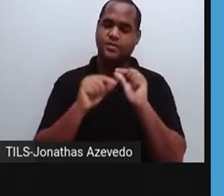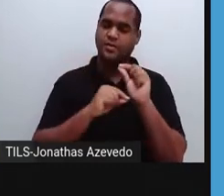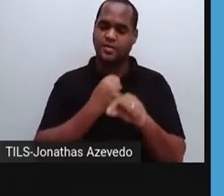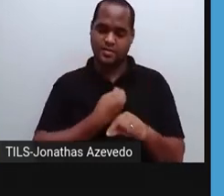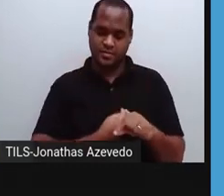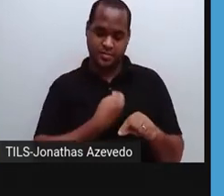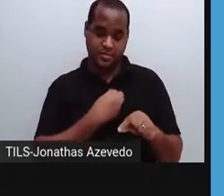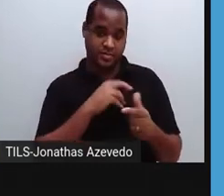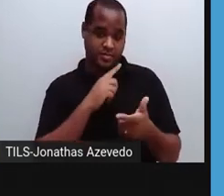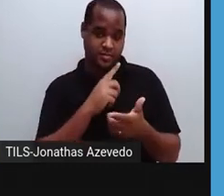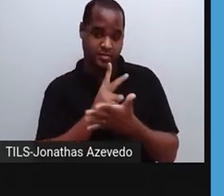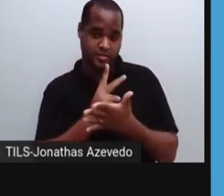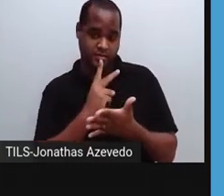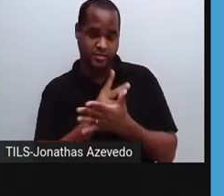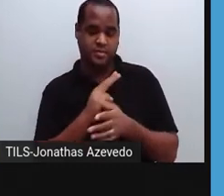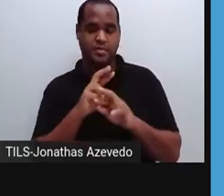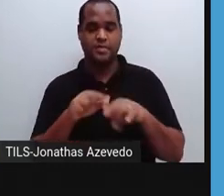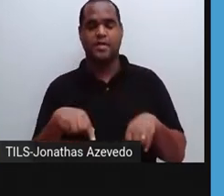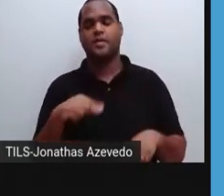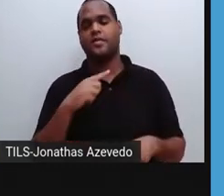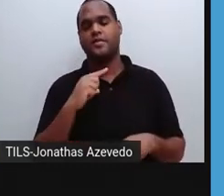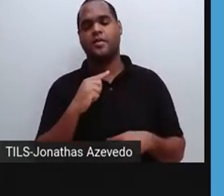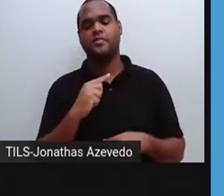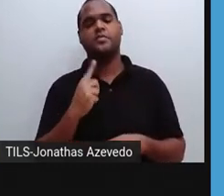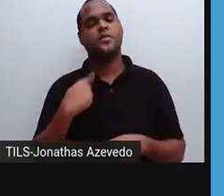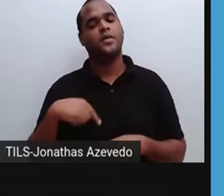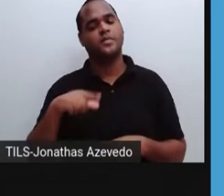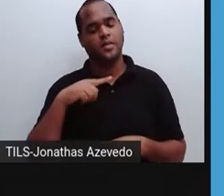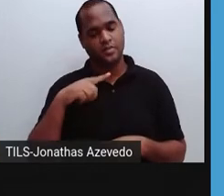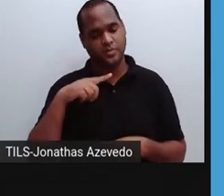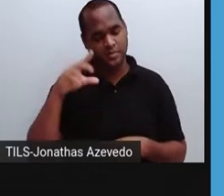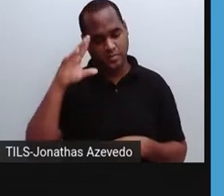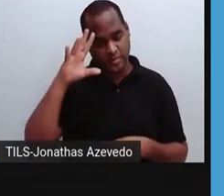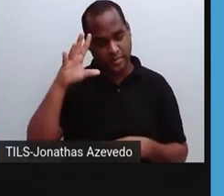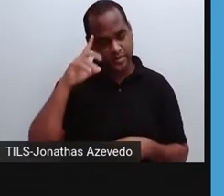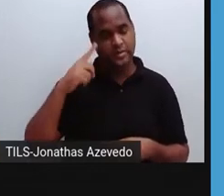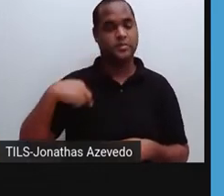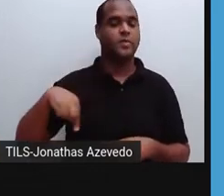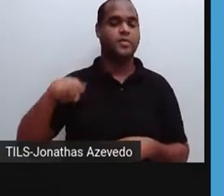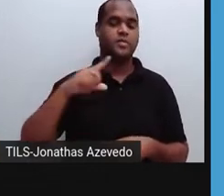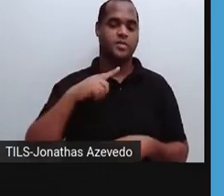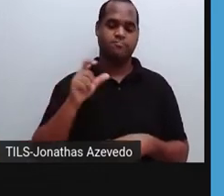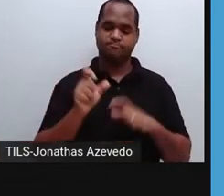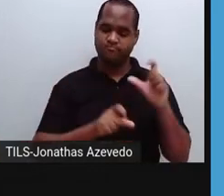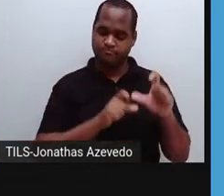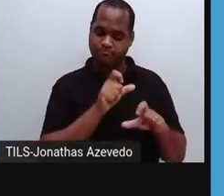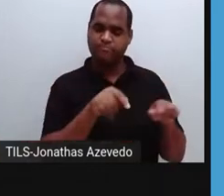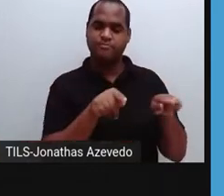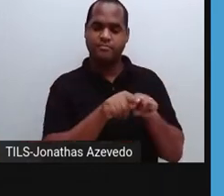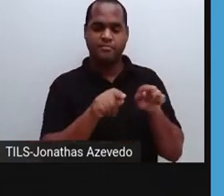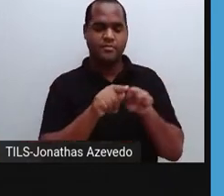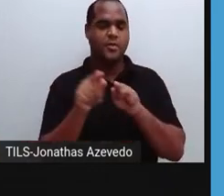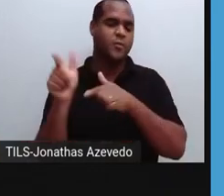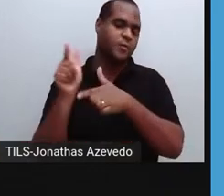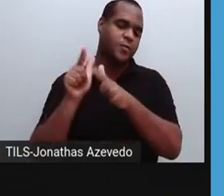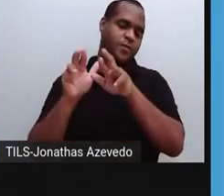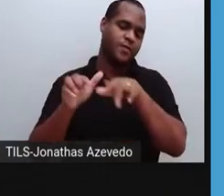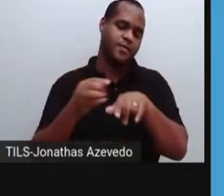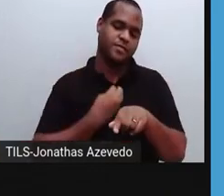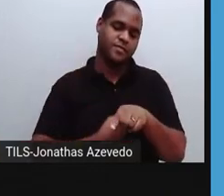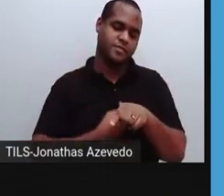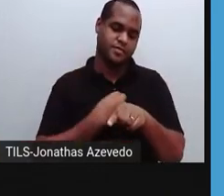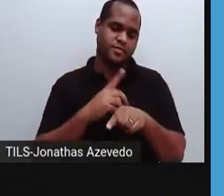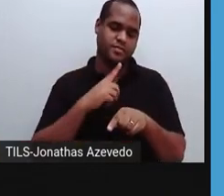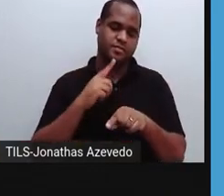vivem diretamente nesse ambiente. Então, a gente tem que pensar na gente, na nossa espécie, mas também nos outros seres vivos que têm tanto